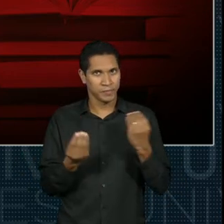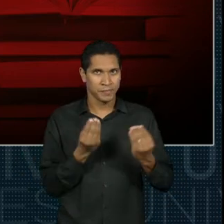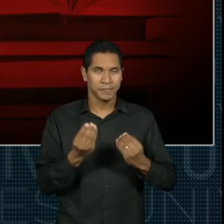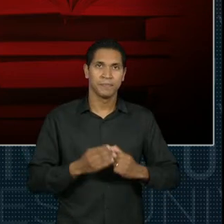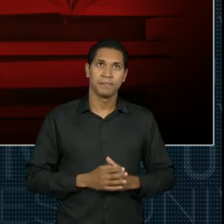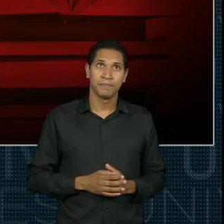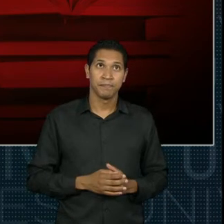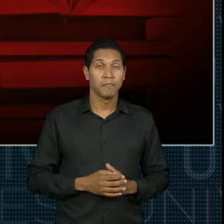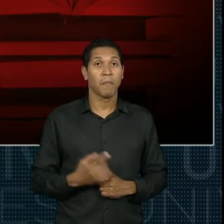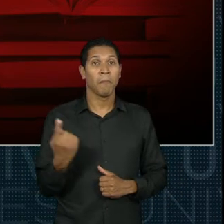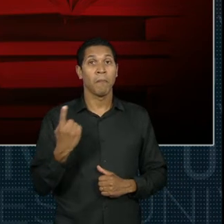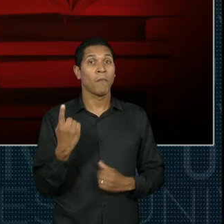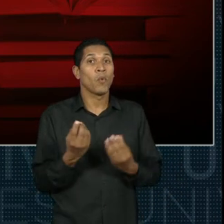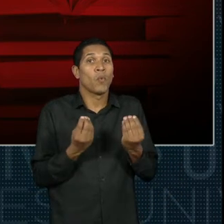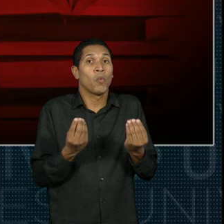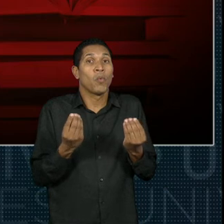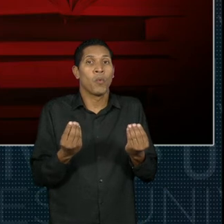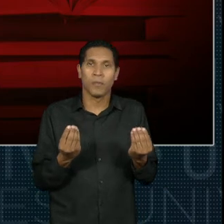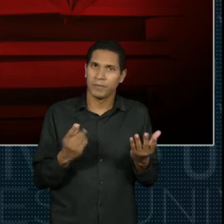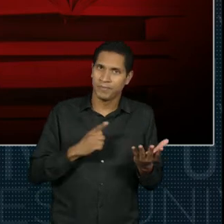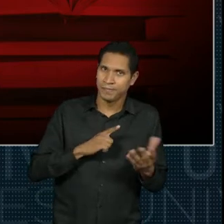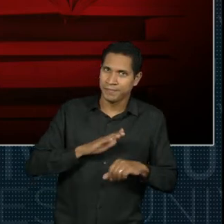Primeiro, como vai funcionar